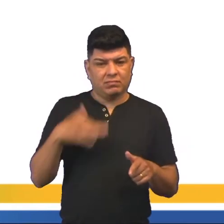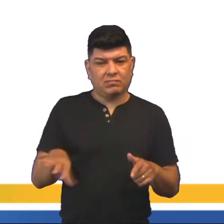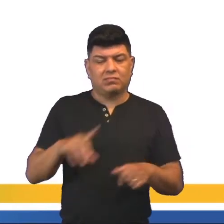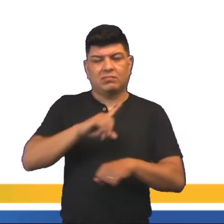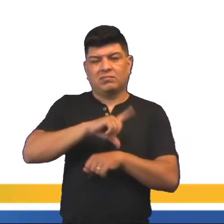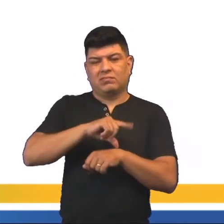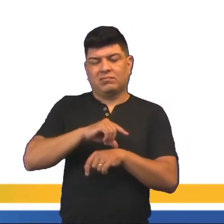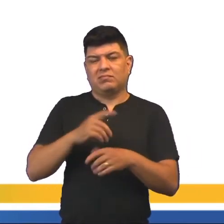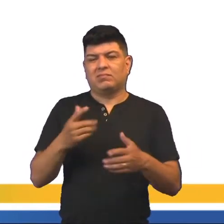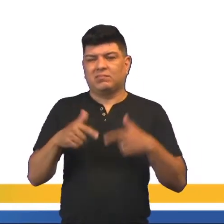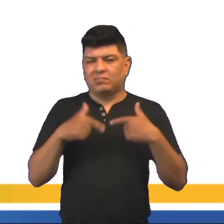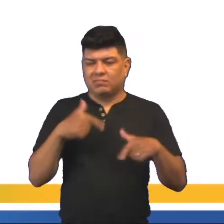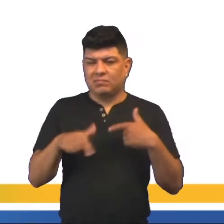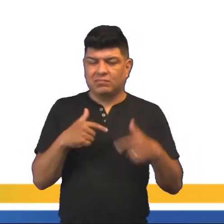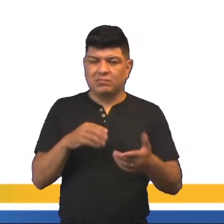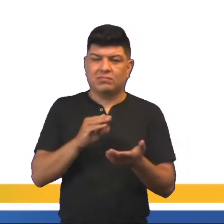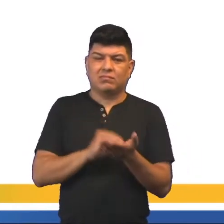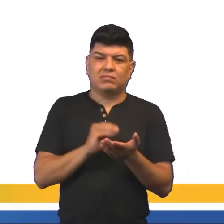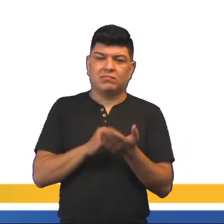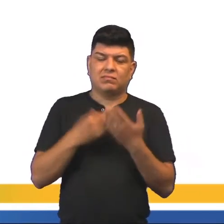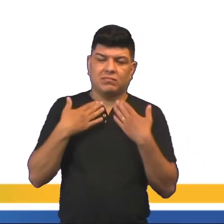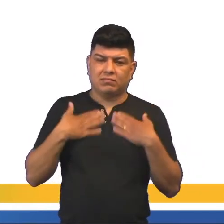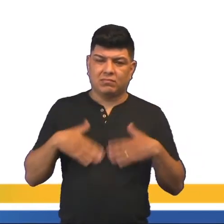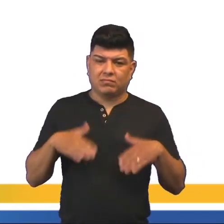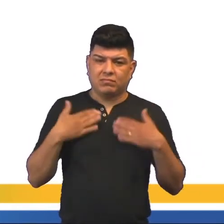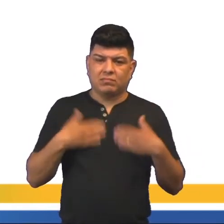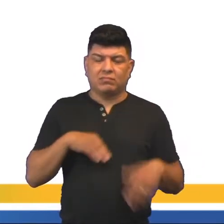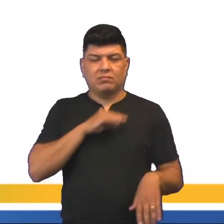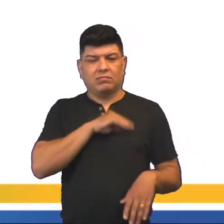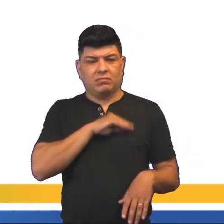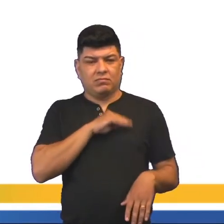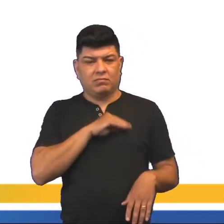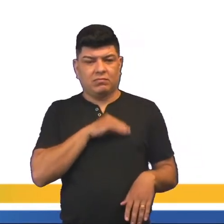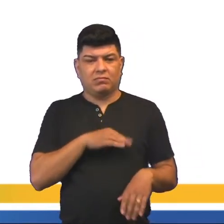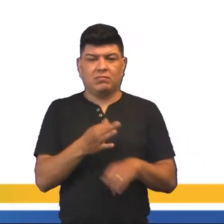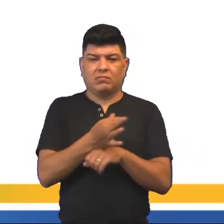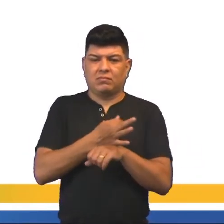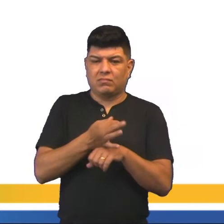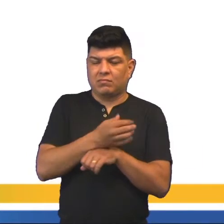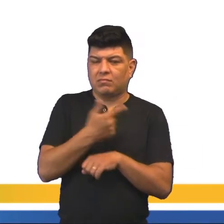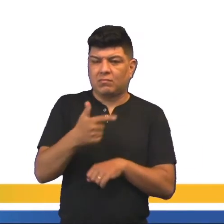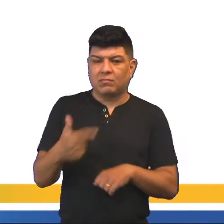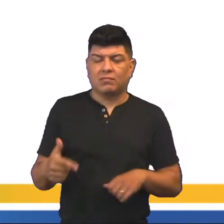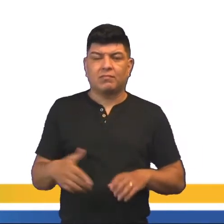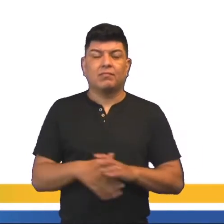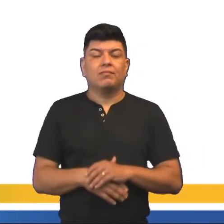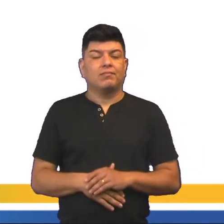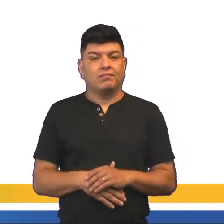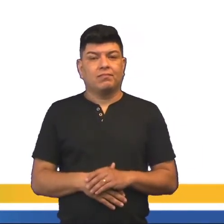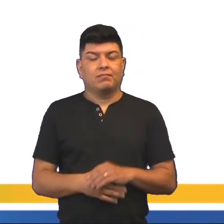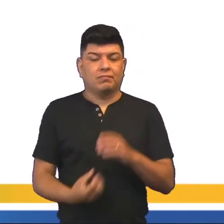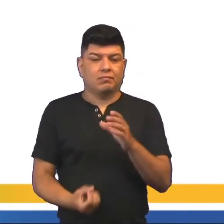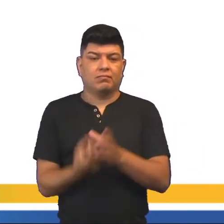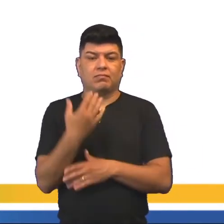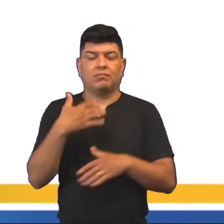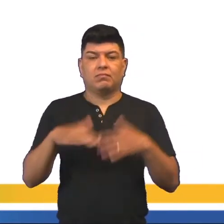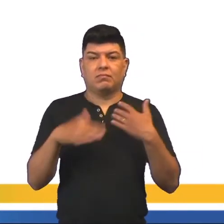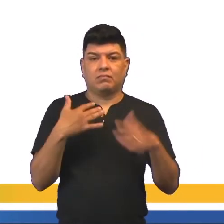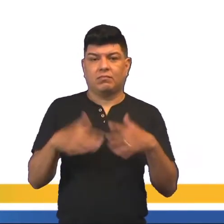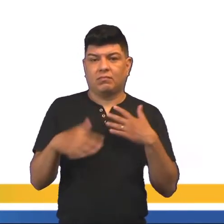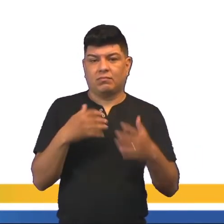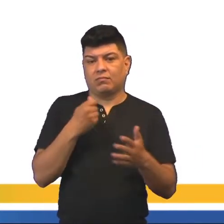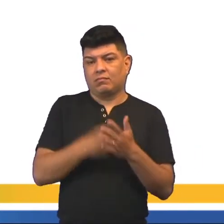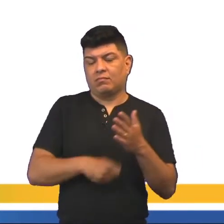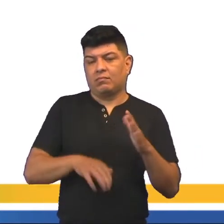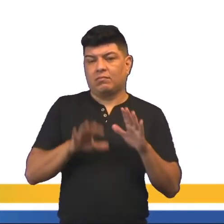jornada de trabalho excessiva, falta de descanso remunerado, ausência de férias, e a criação dos movimentos de